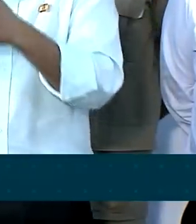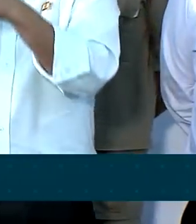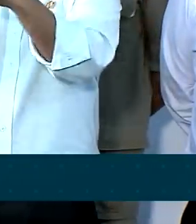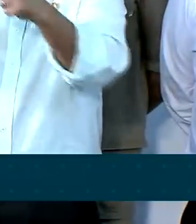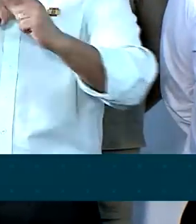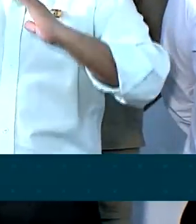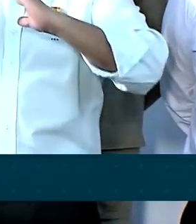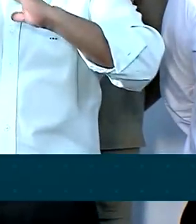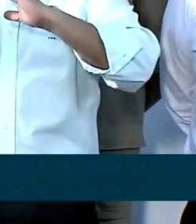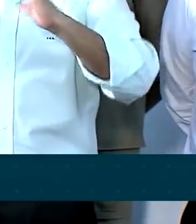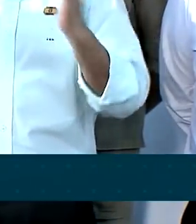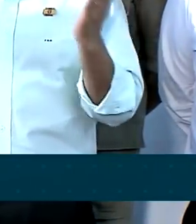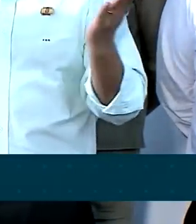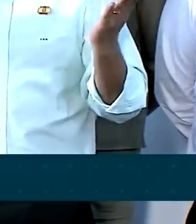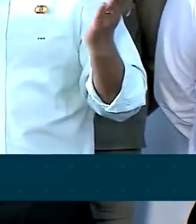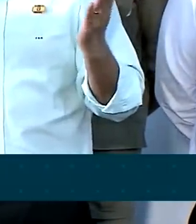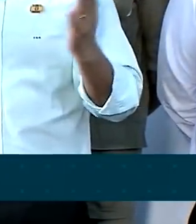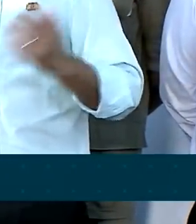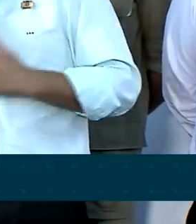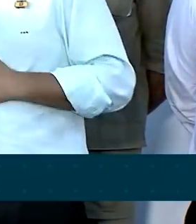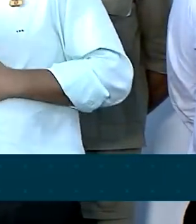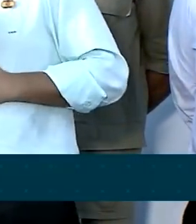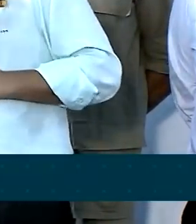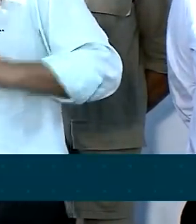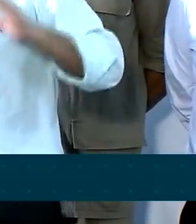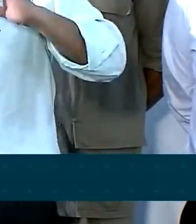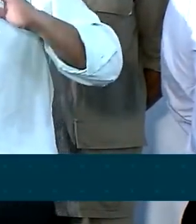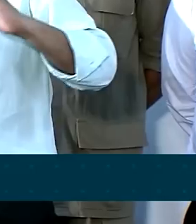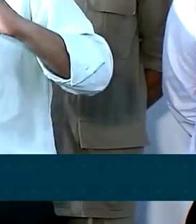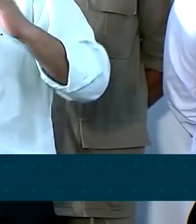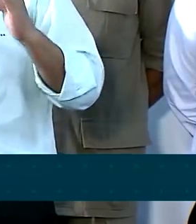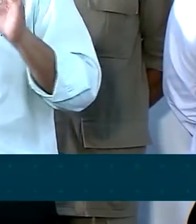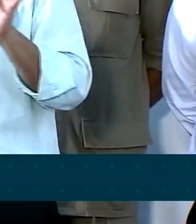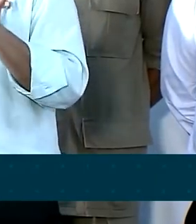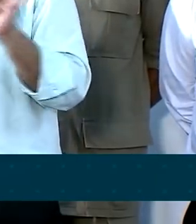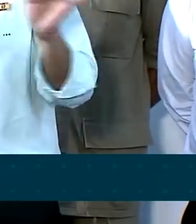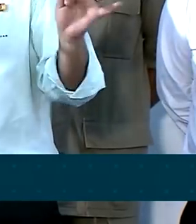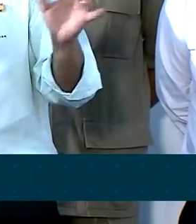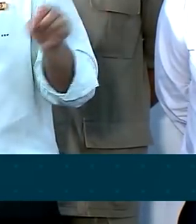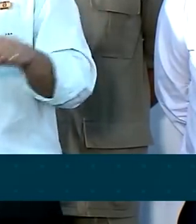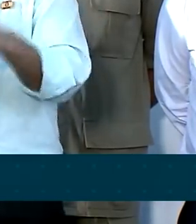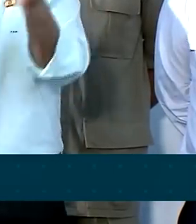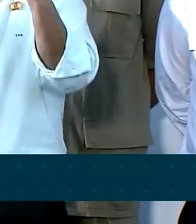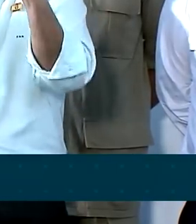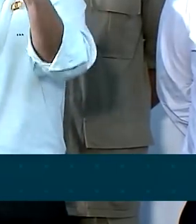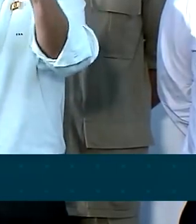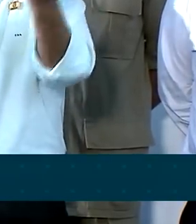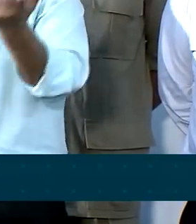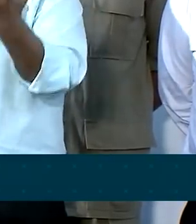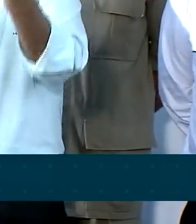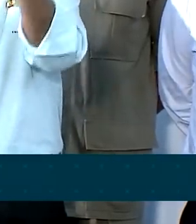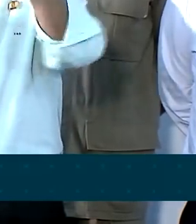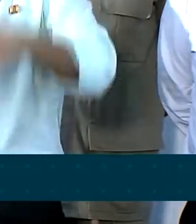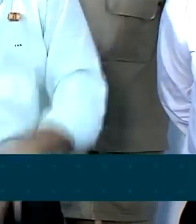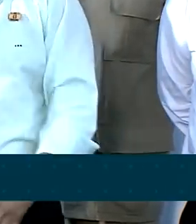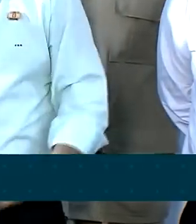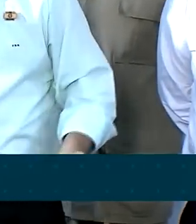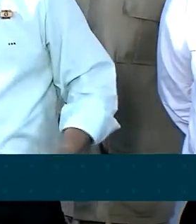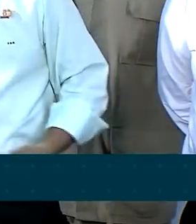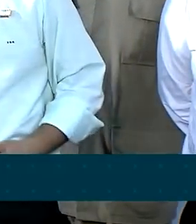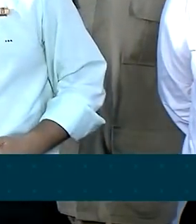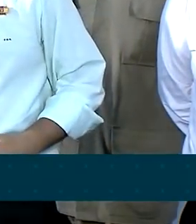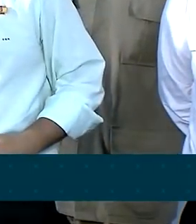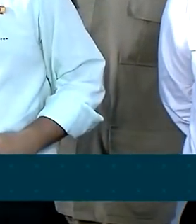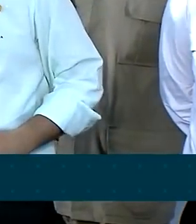casas, pelo que nós vimos perifericamente ao estrago causado pela erosão. Então, uma imagem quase que